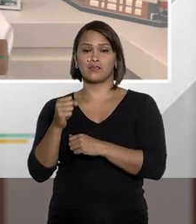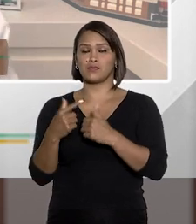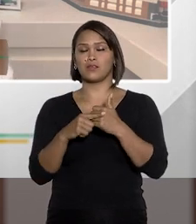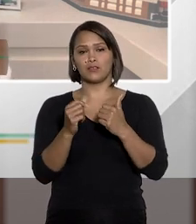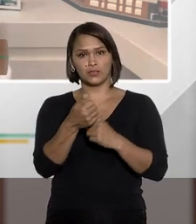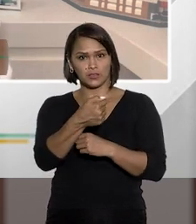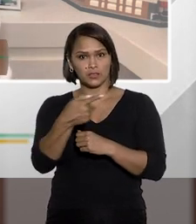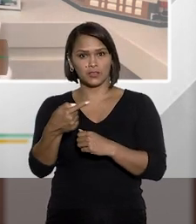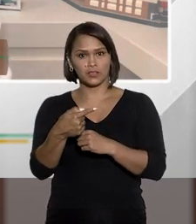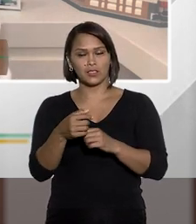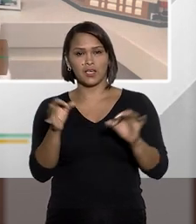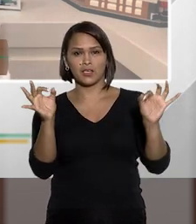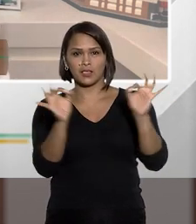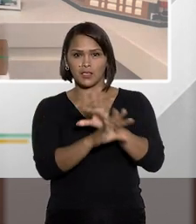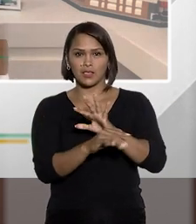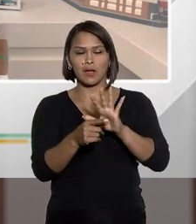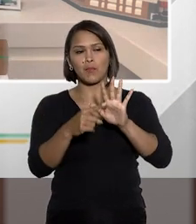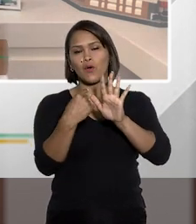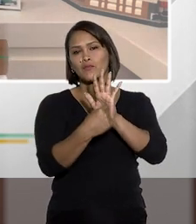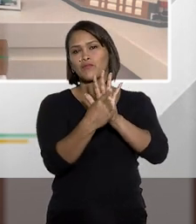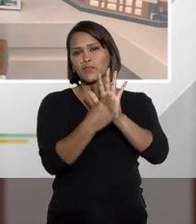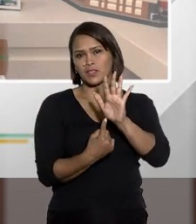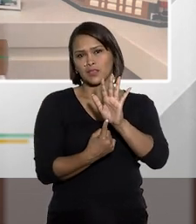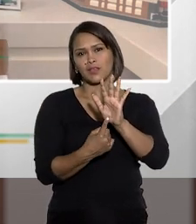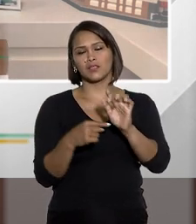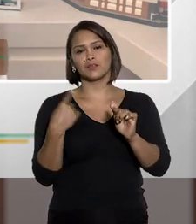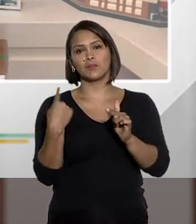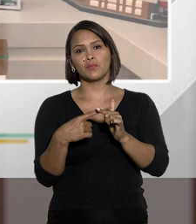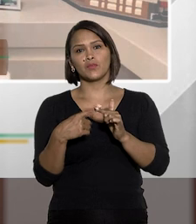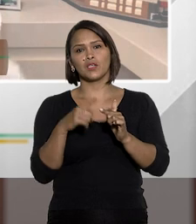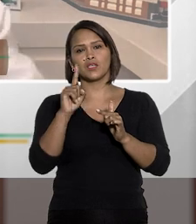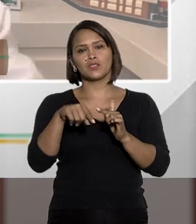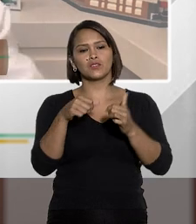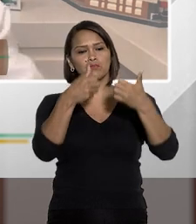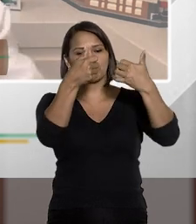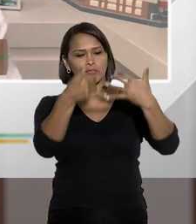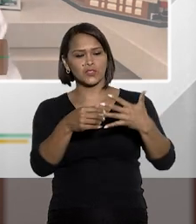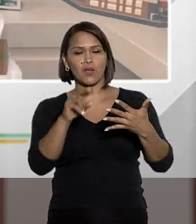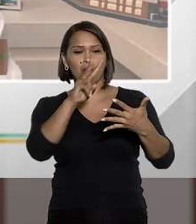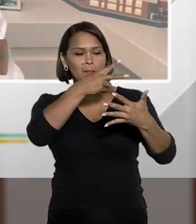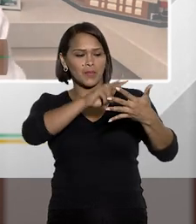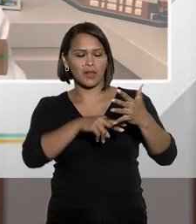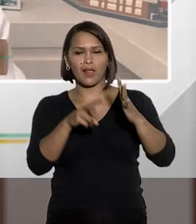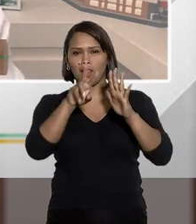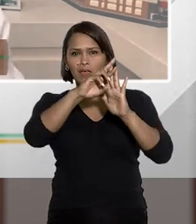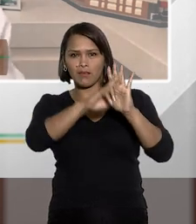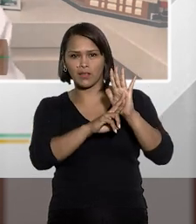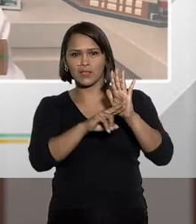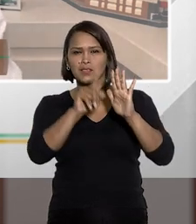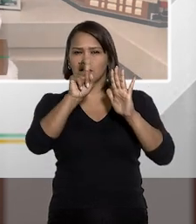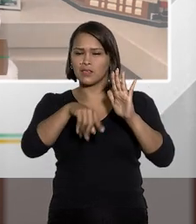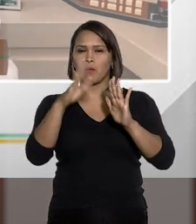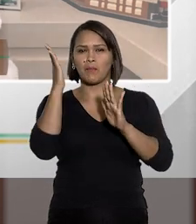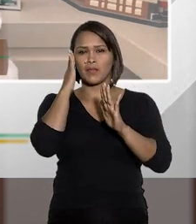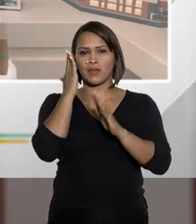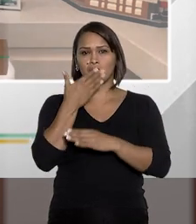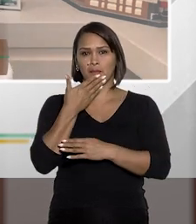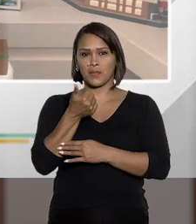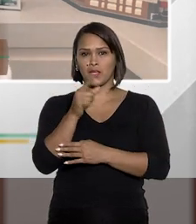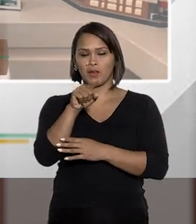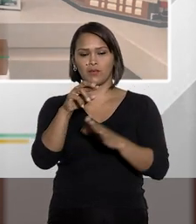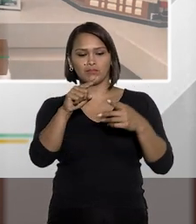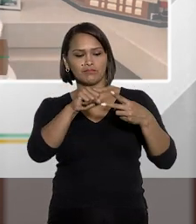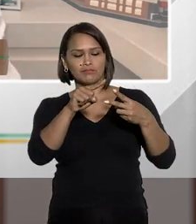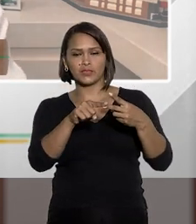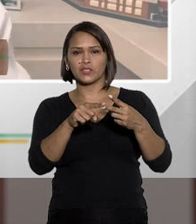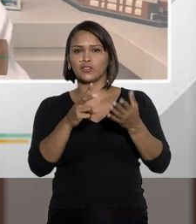É, artigo 17, que acabou sendo aí vetado. Vetado. Só pegar ele aqui, só para ler a redação dele, você